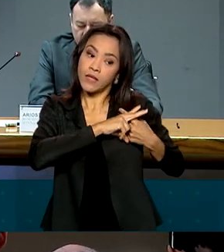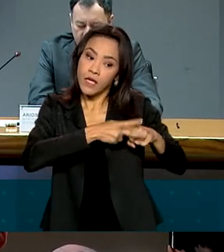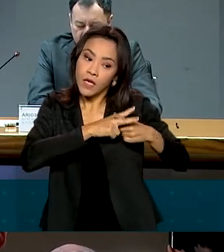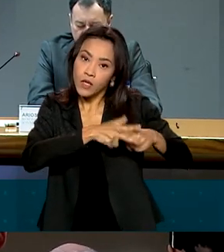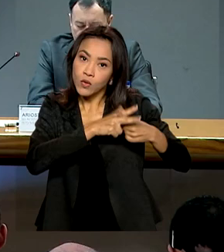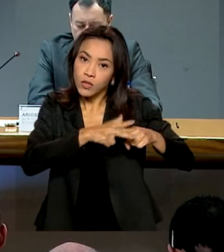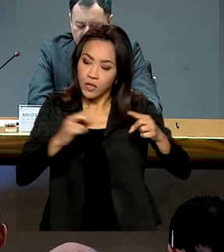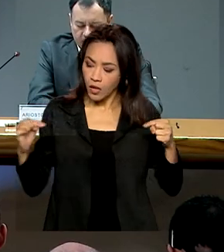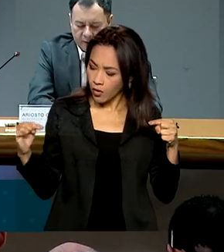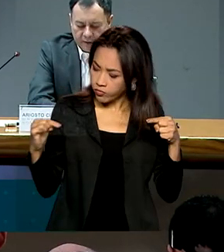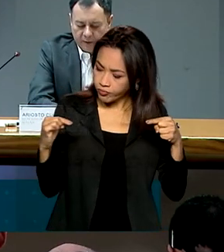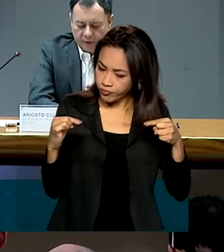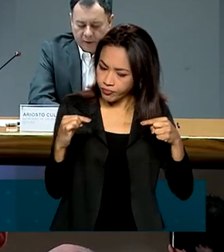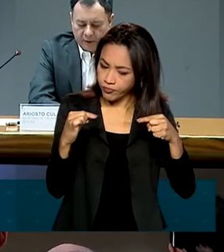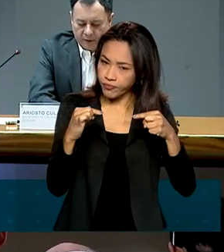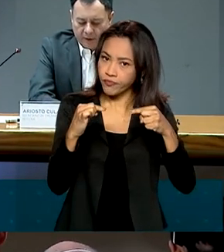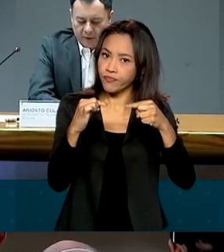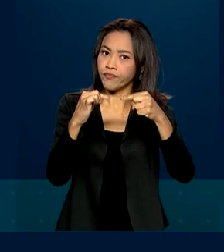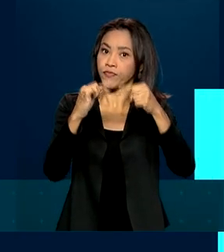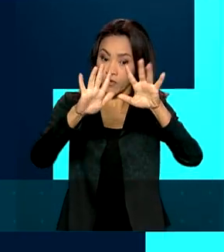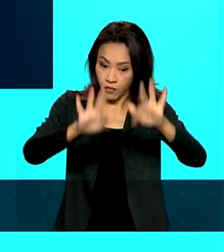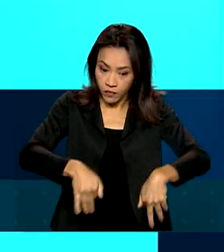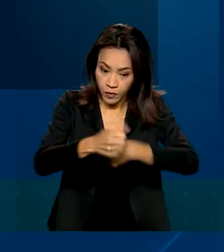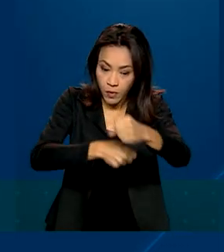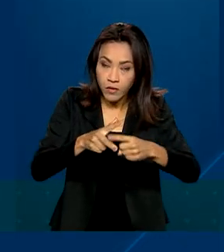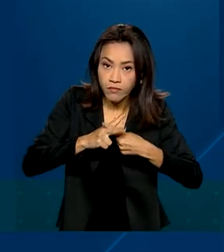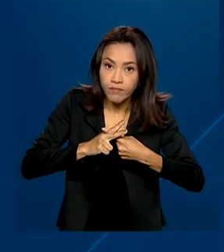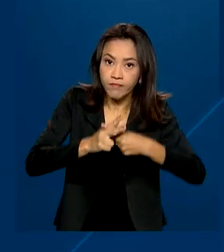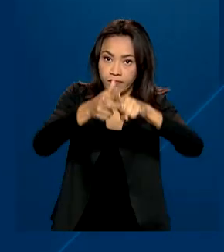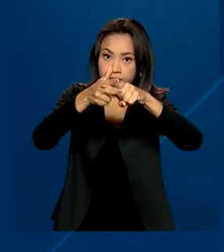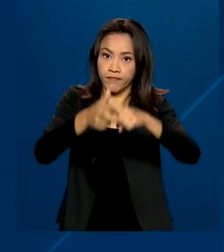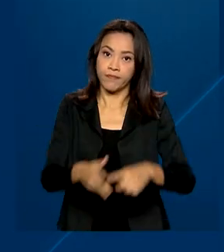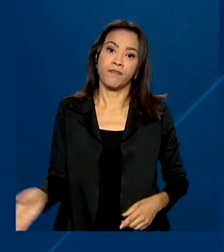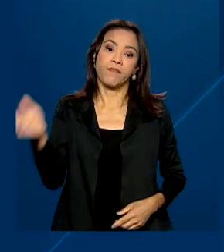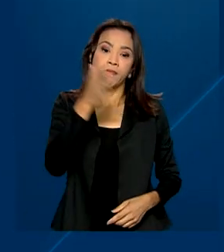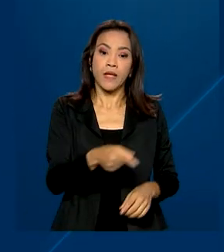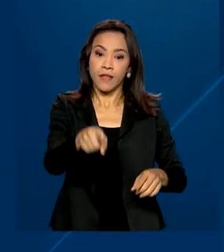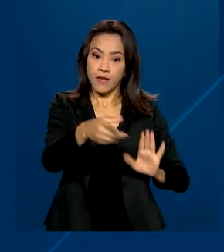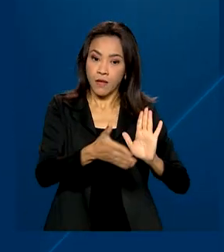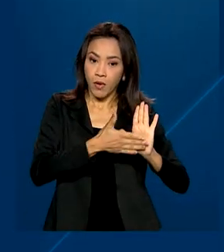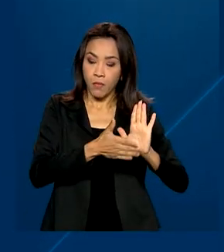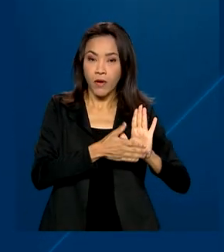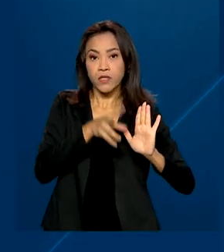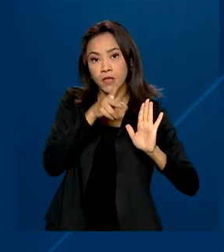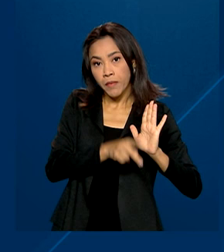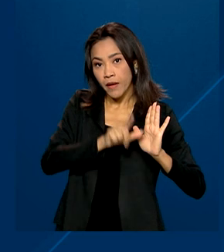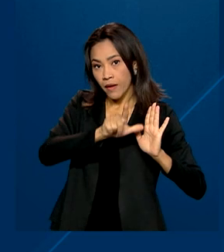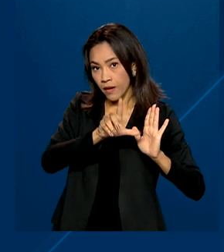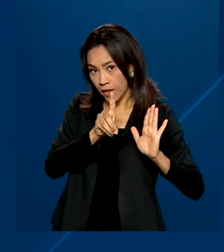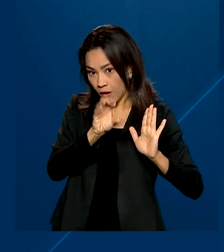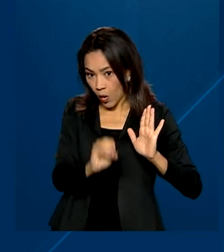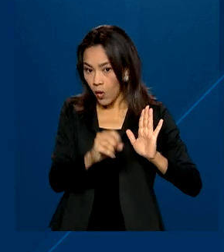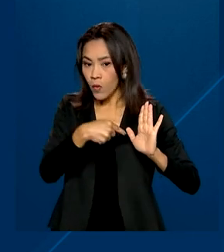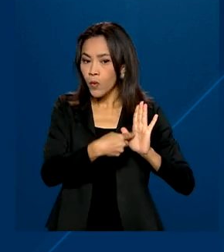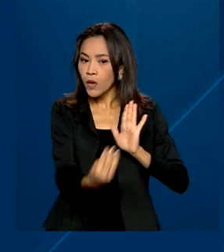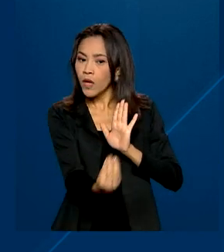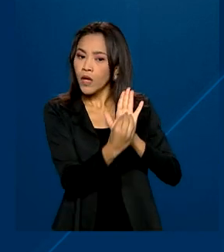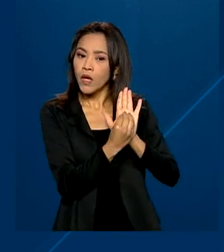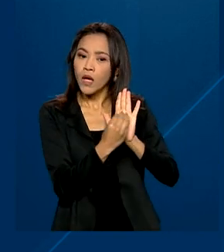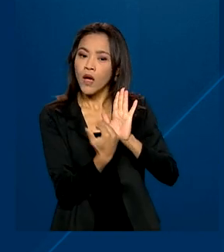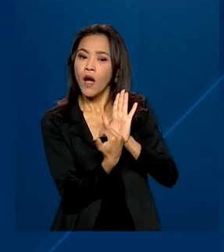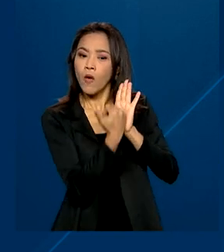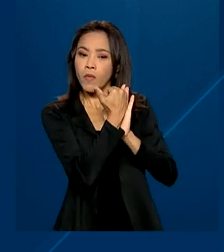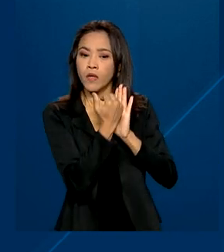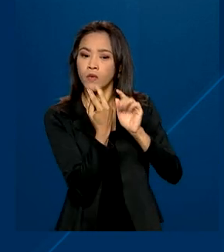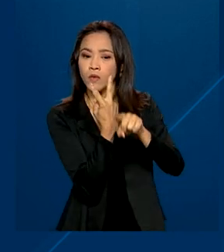estimativa. E no final do ano, a faz o ajuste final. Na proposta da LDO, manteve-se para 2023, estimativa de alta de